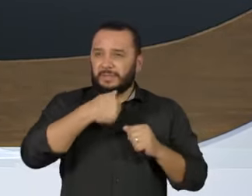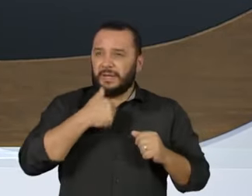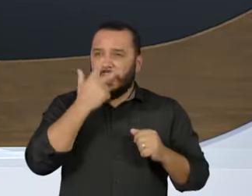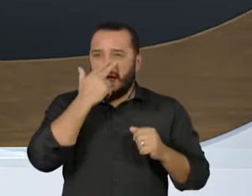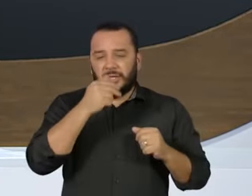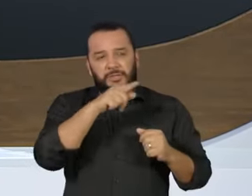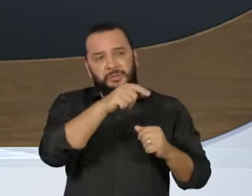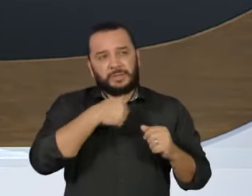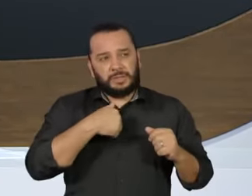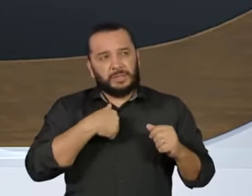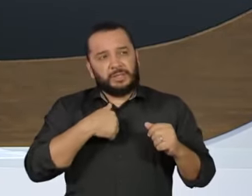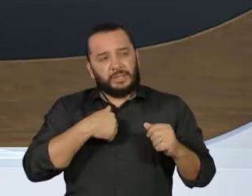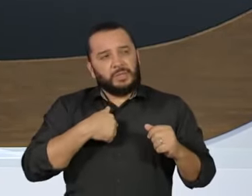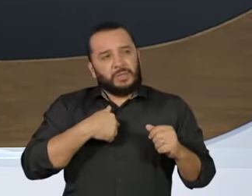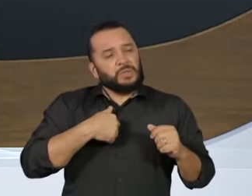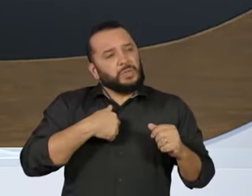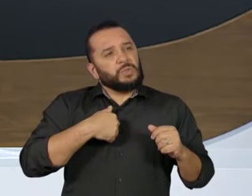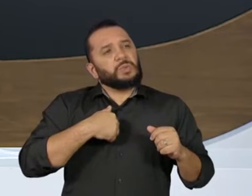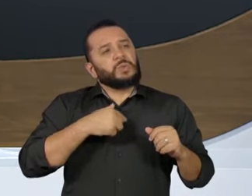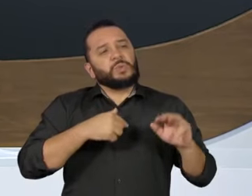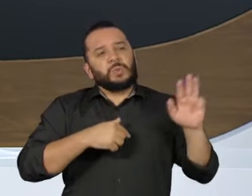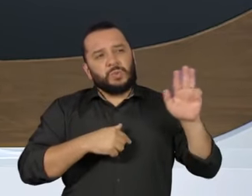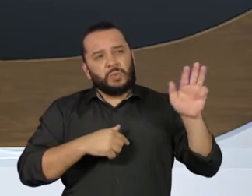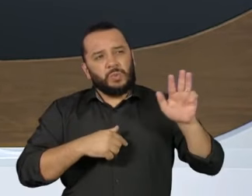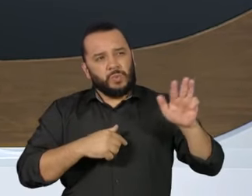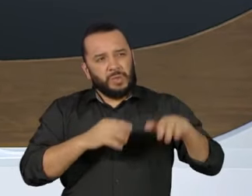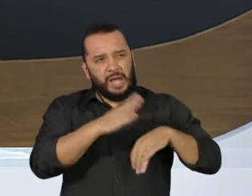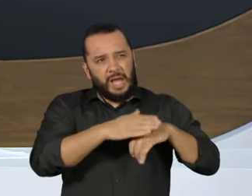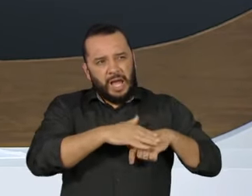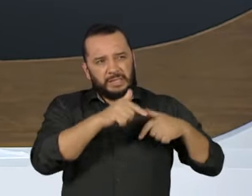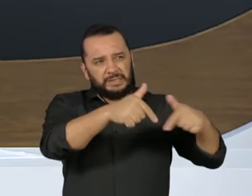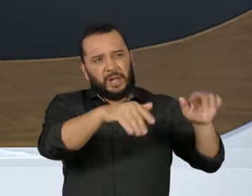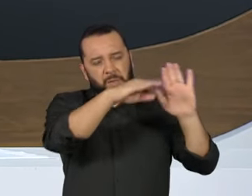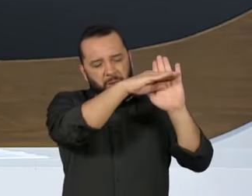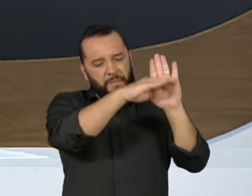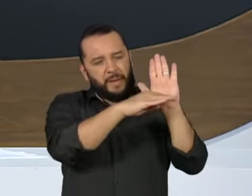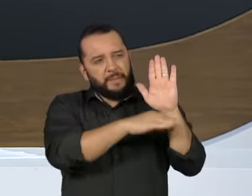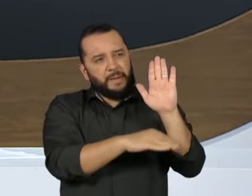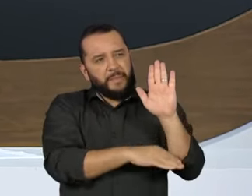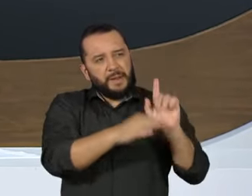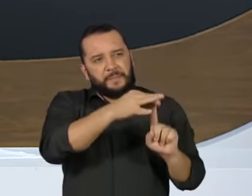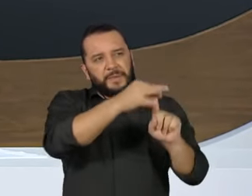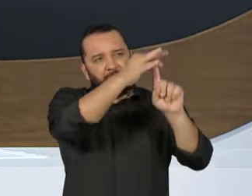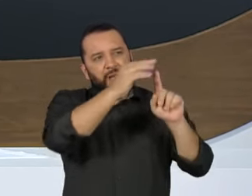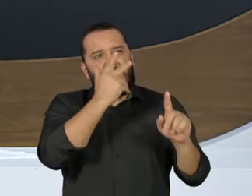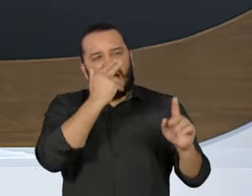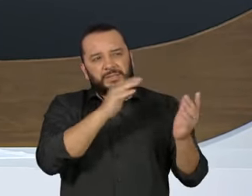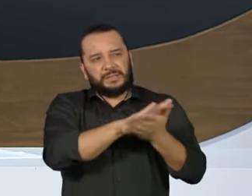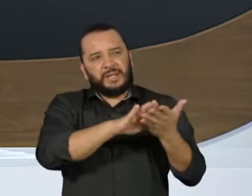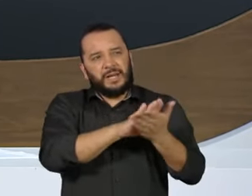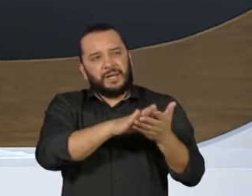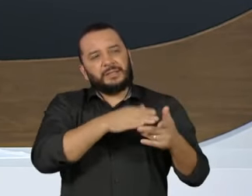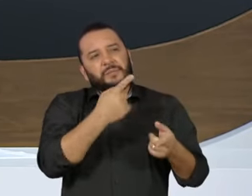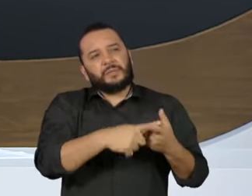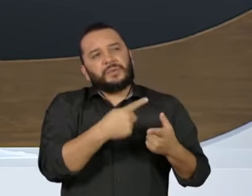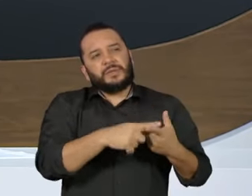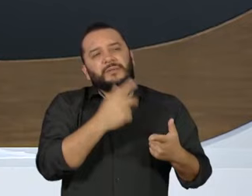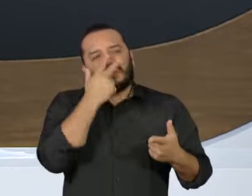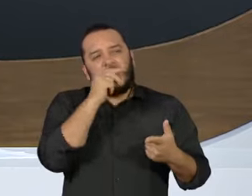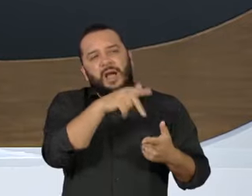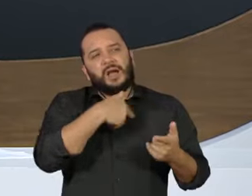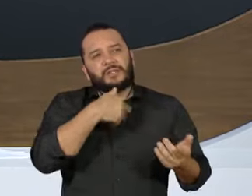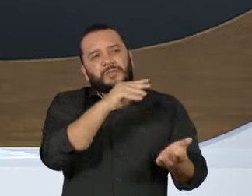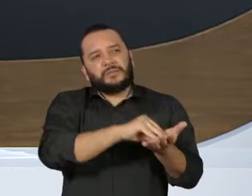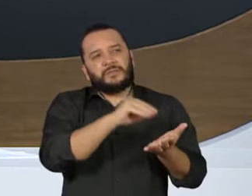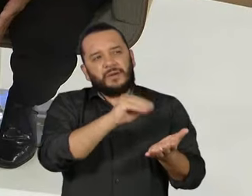dele tocar essas agendas a que o senhor se refere como prioritárias. Por quê? O que o senhor acha que está faltando